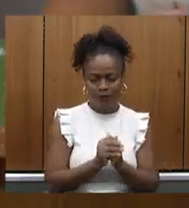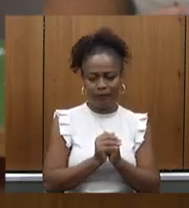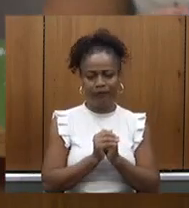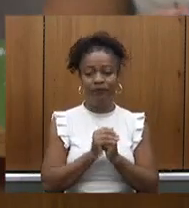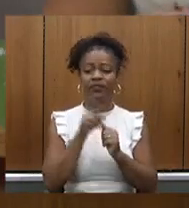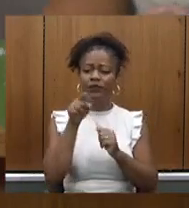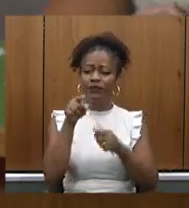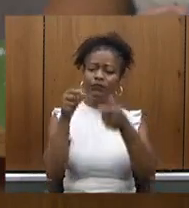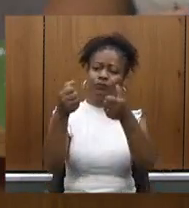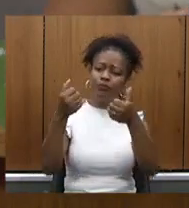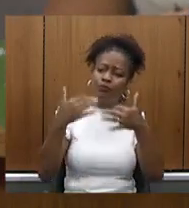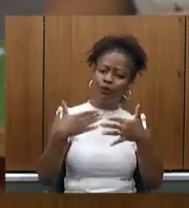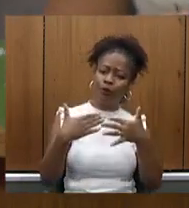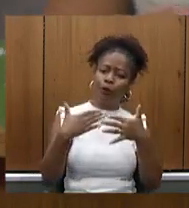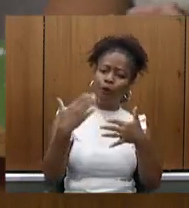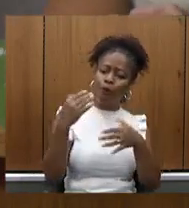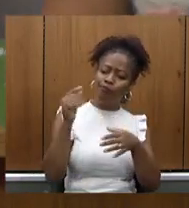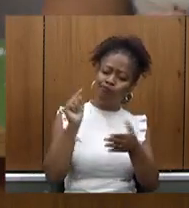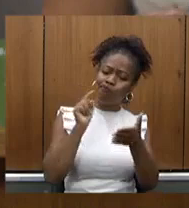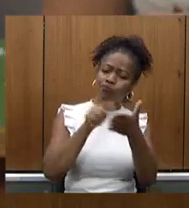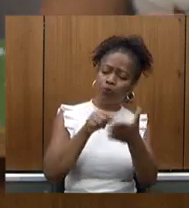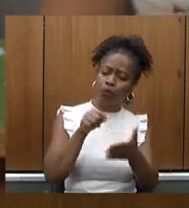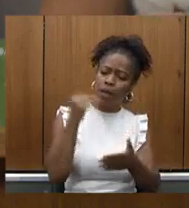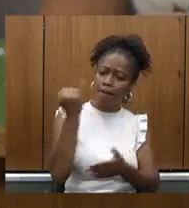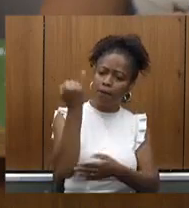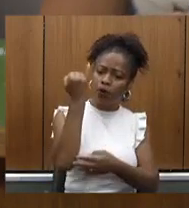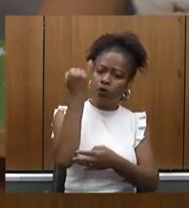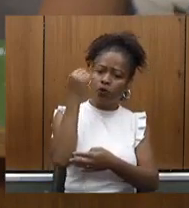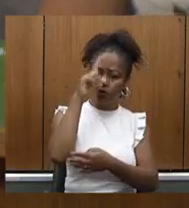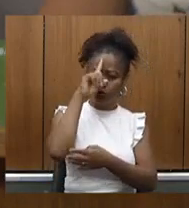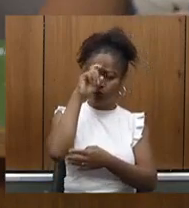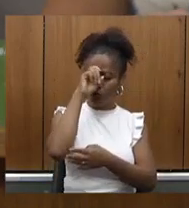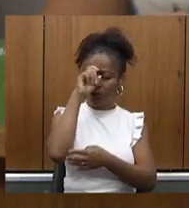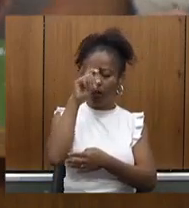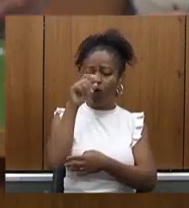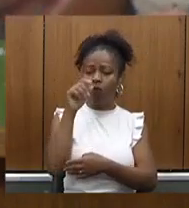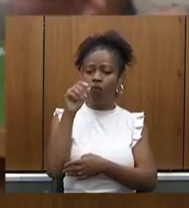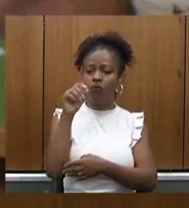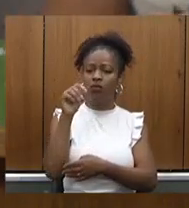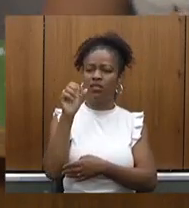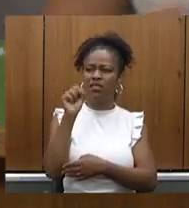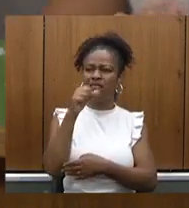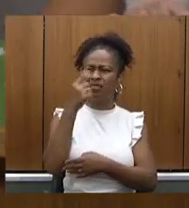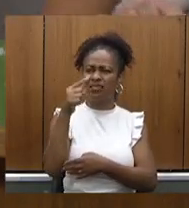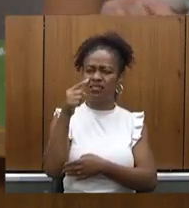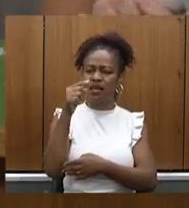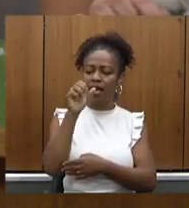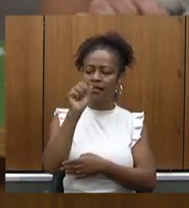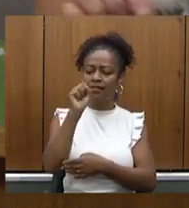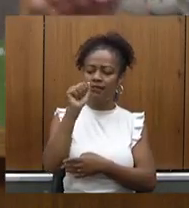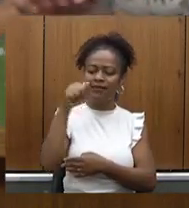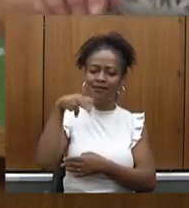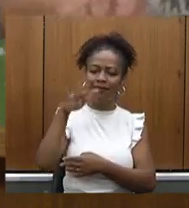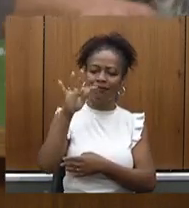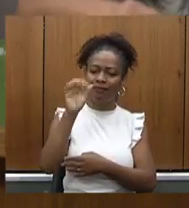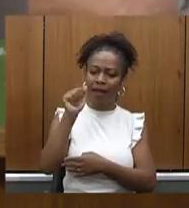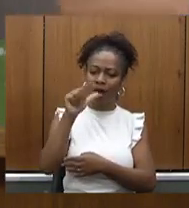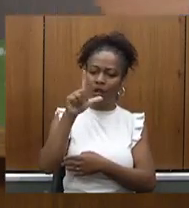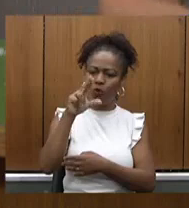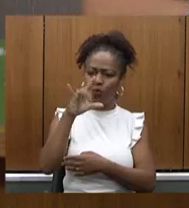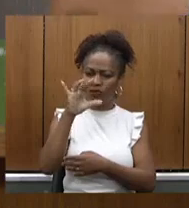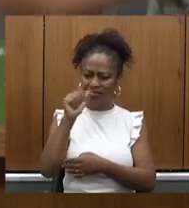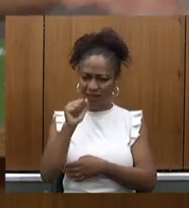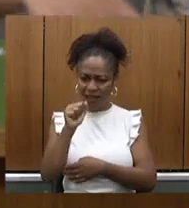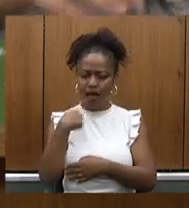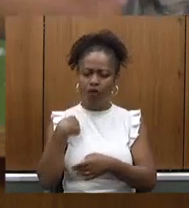importante hospital São Francisco a unidade Santa Lúcia eu acho que eu me reuni umas quatro vezes com os diretores de lá e o estado